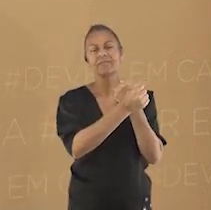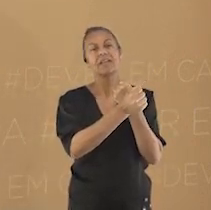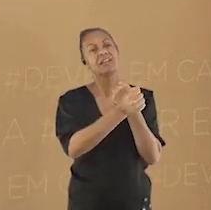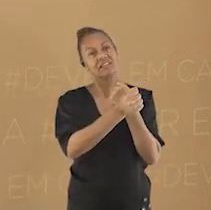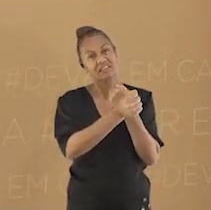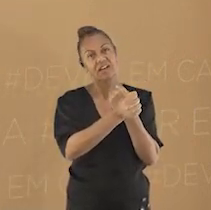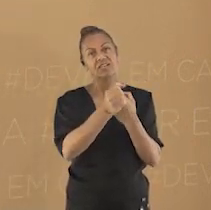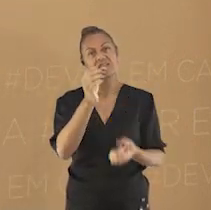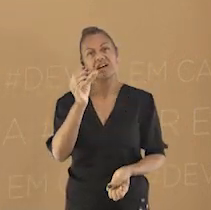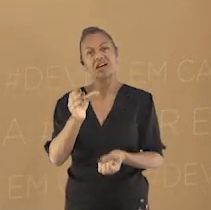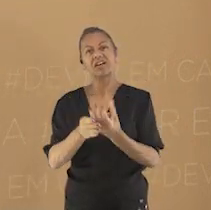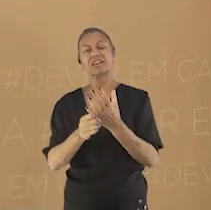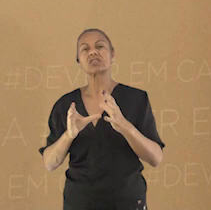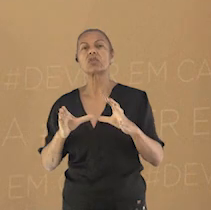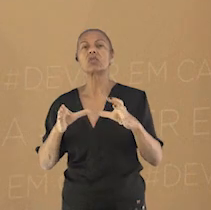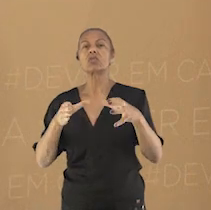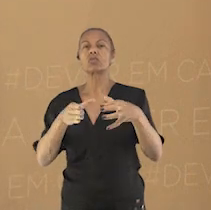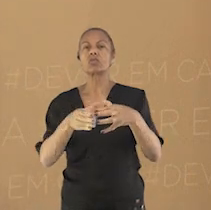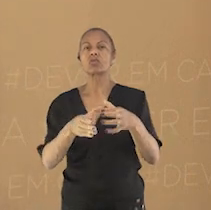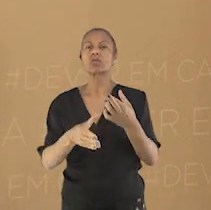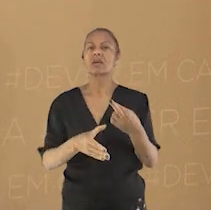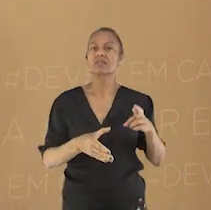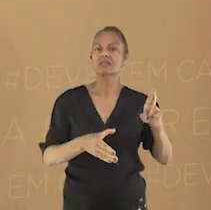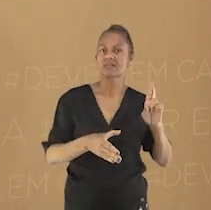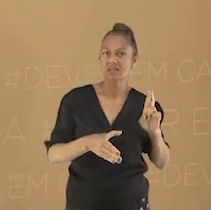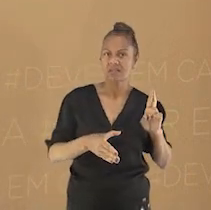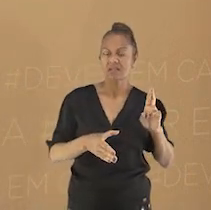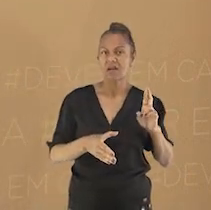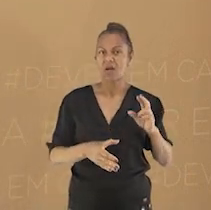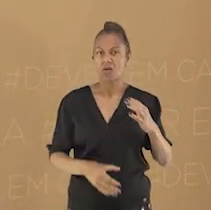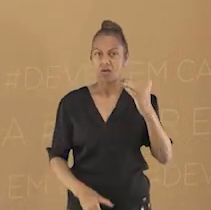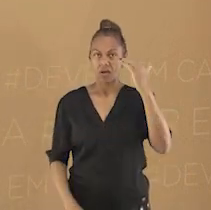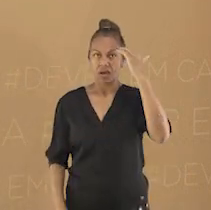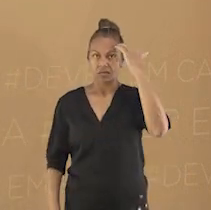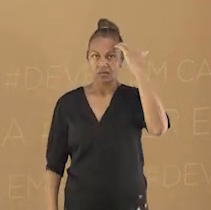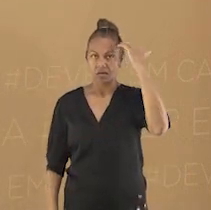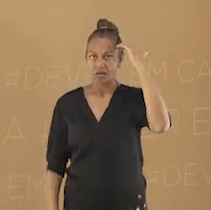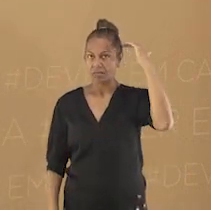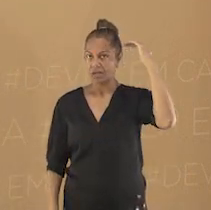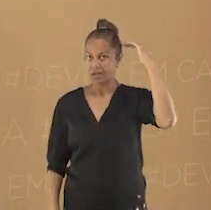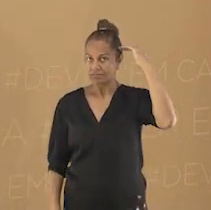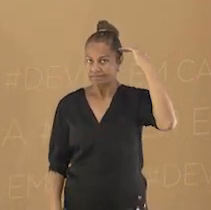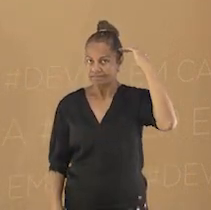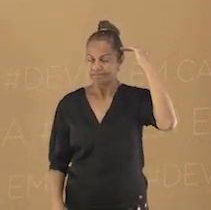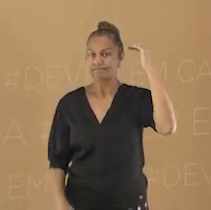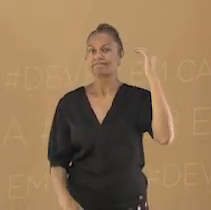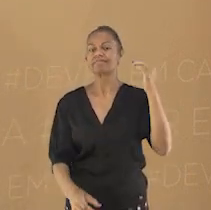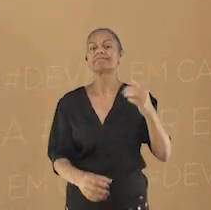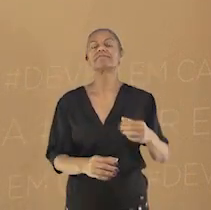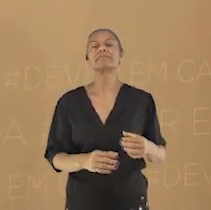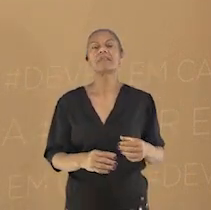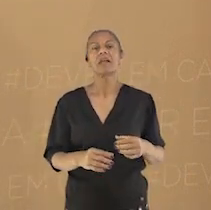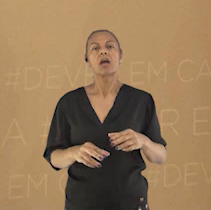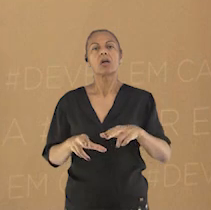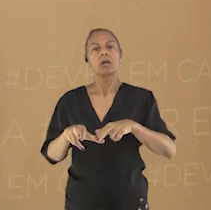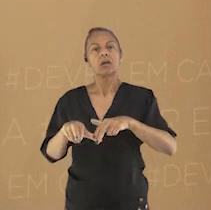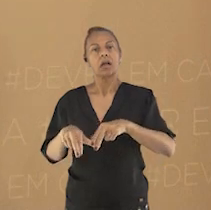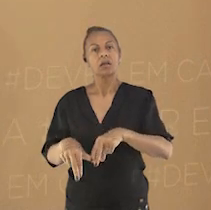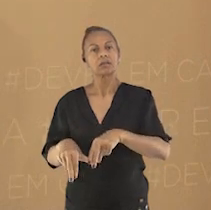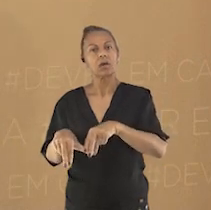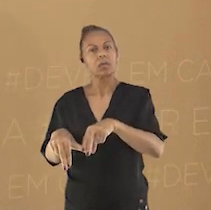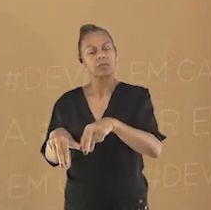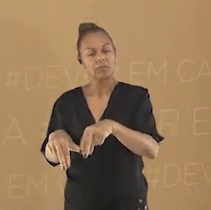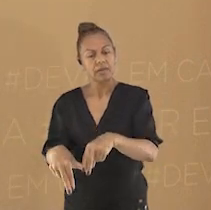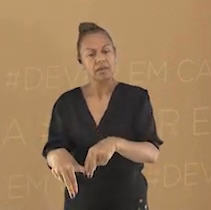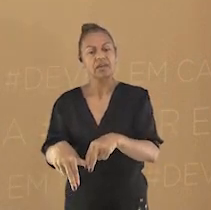diversos grupos ou denominações. Candomblé, presente principalmente na Bahia, mas também em outros estados. Umbanda,